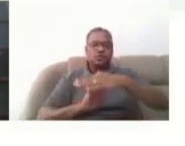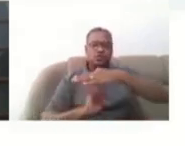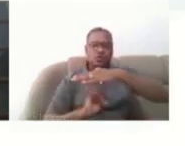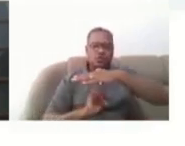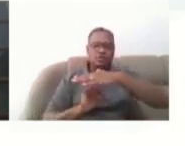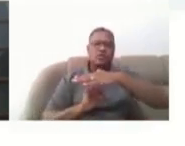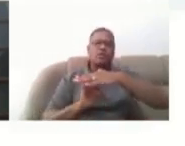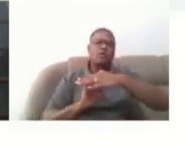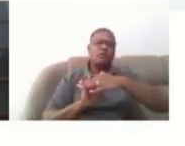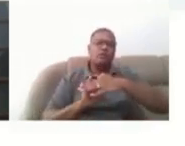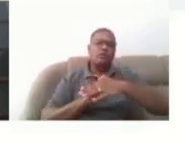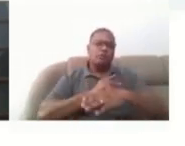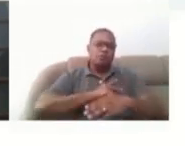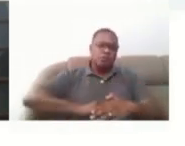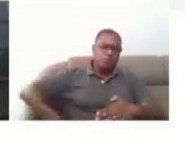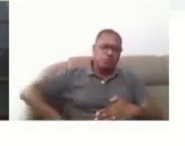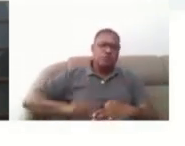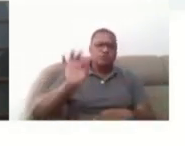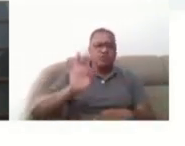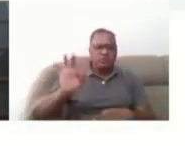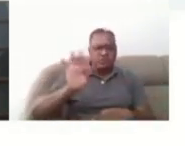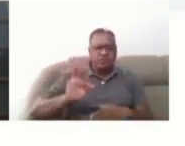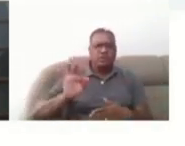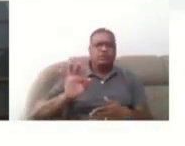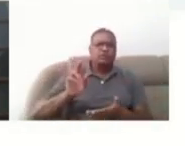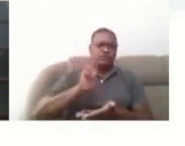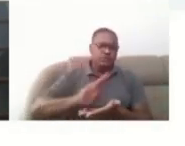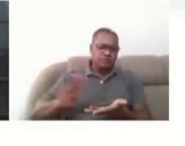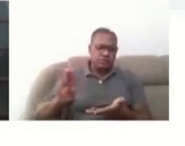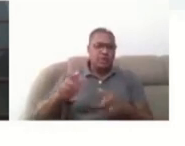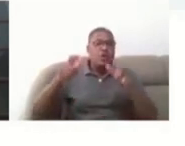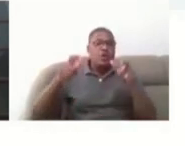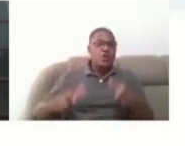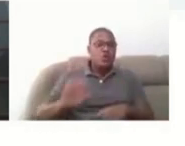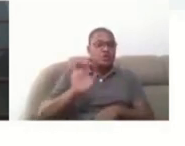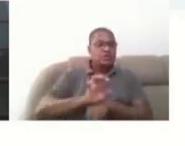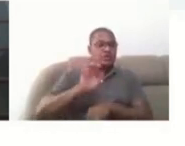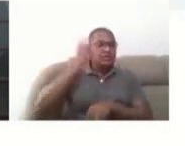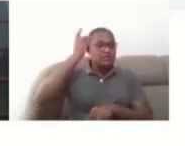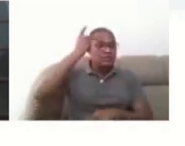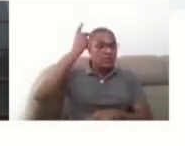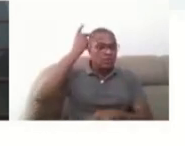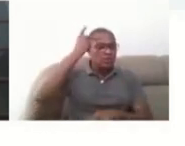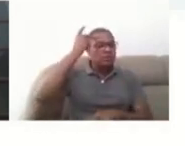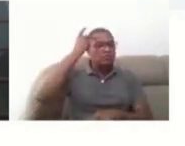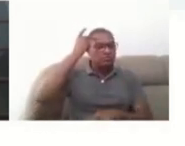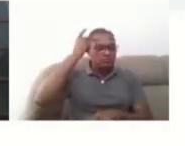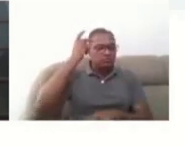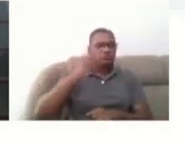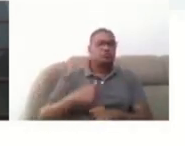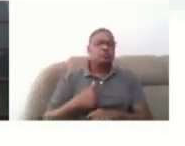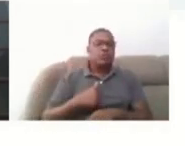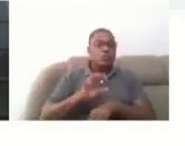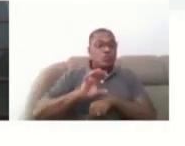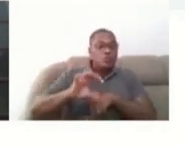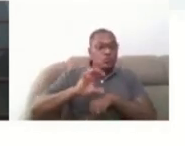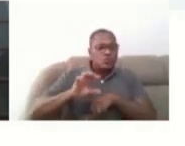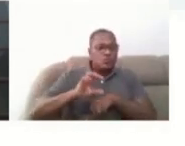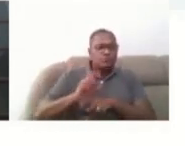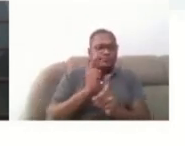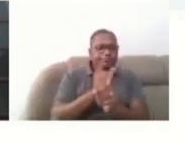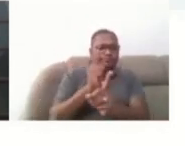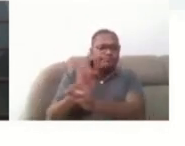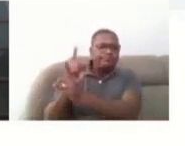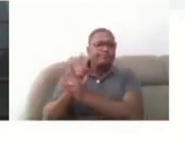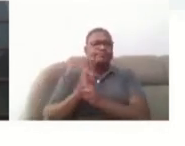superior de Estado de São Paulo, a partir dos dados identificados num curso sobre essa temática, tá?